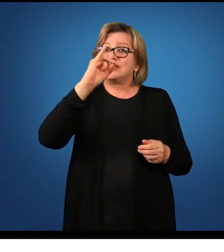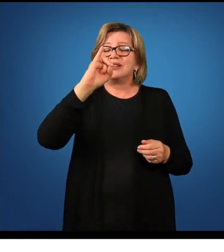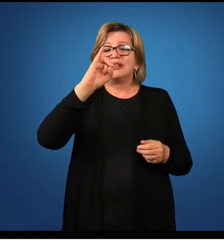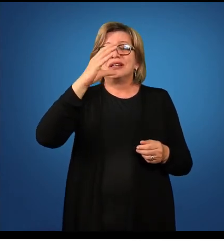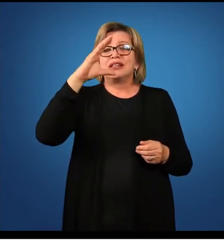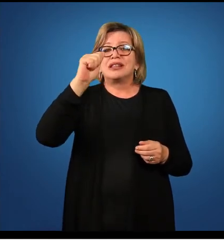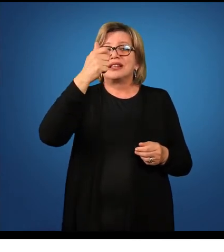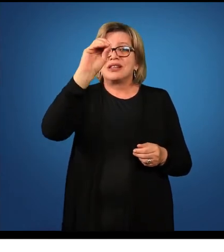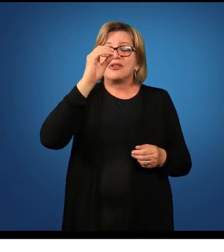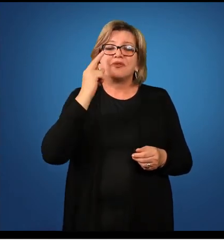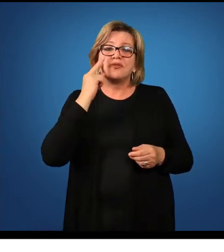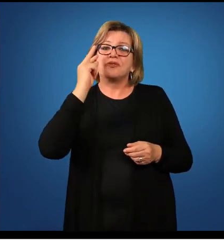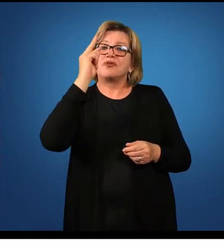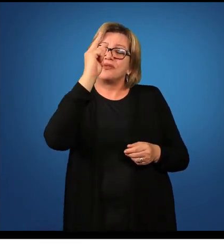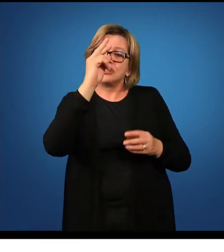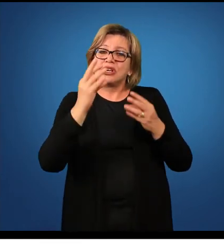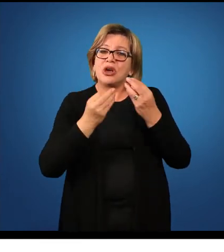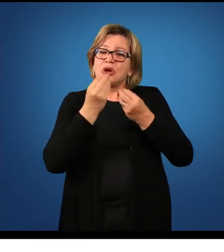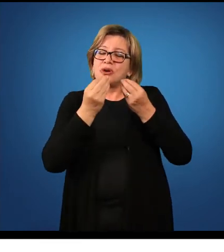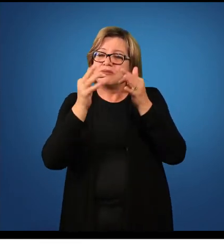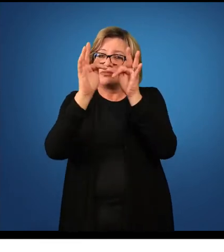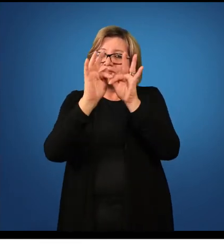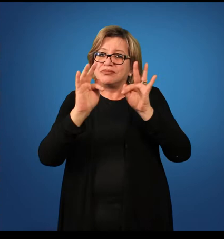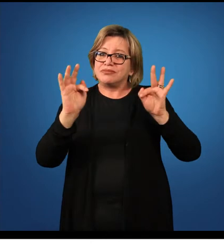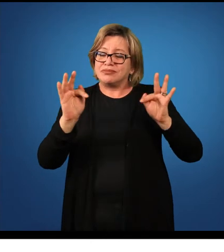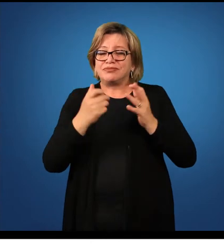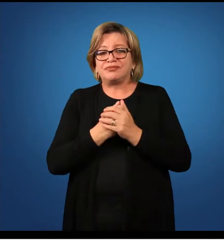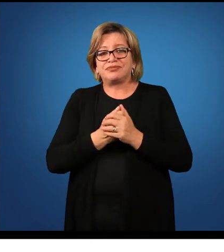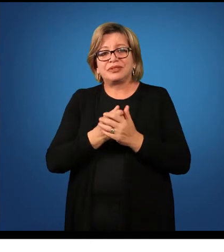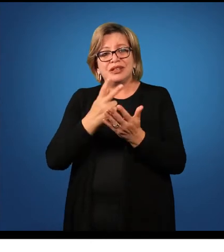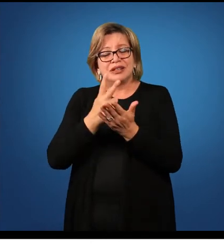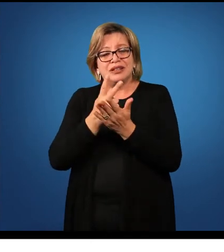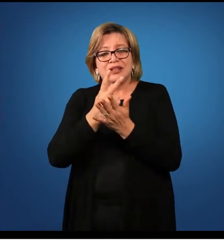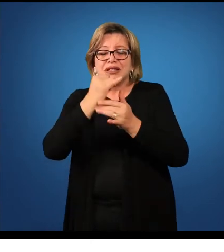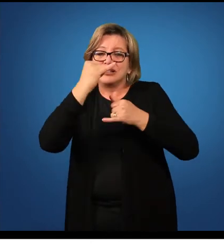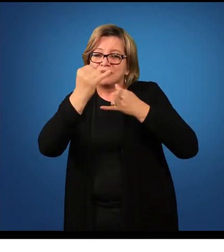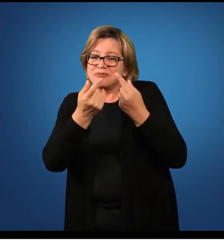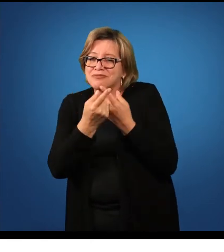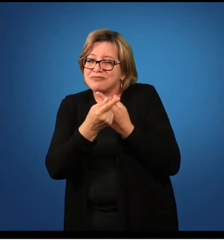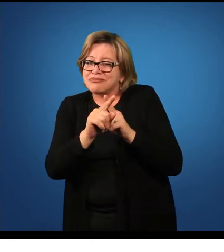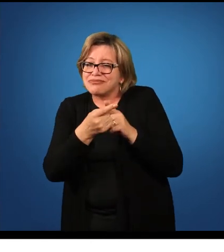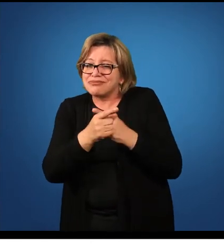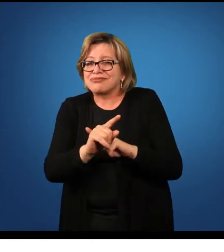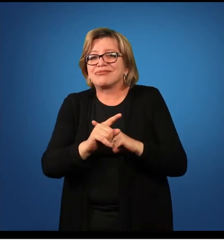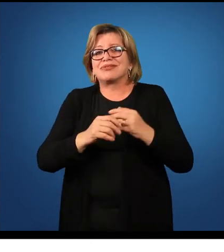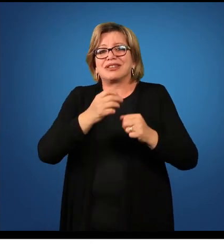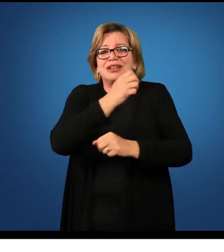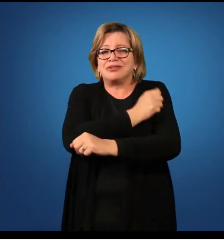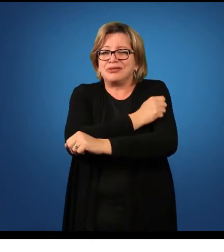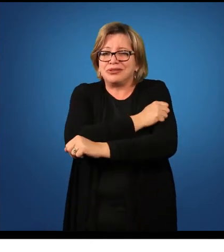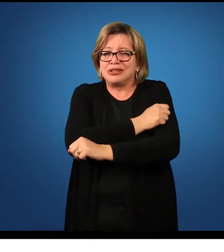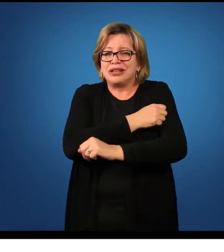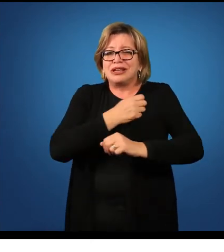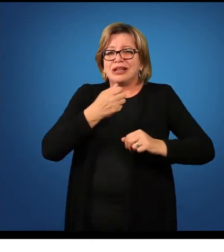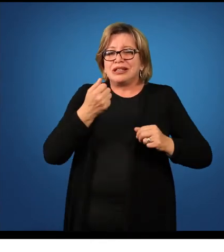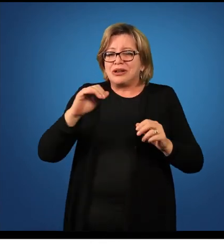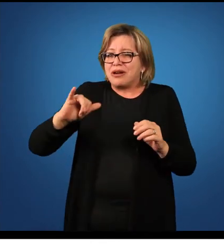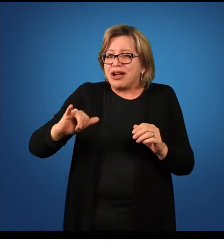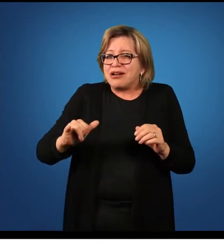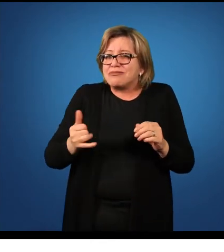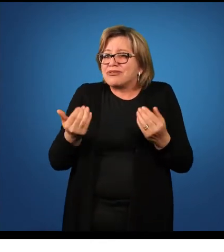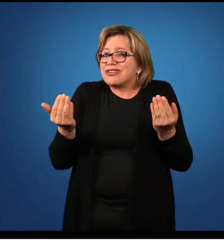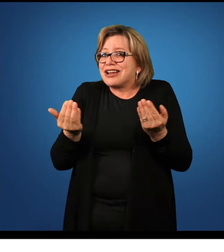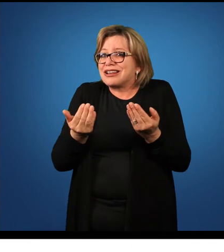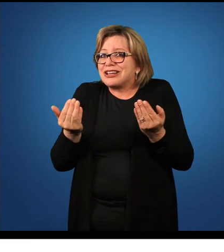a frase. Eu costumo brincar nos cursos presenciais com os alunos, dizer assim, pessoal, aproveite agora para tirar nota, porque em